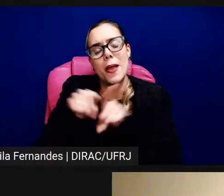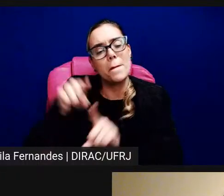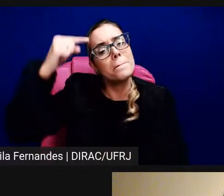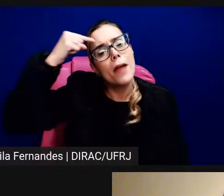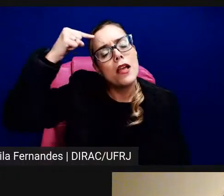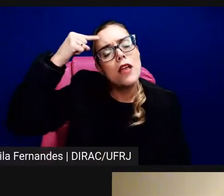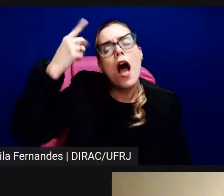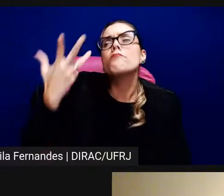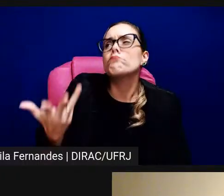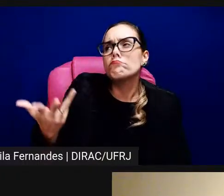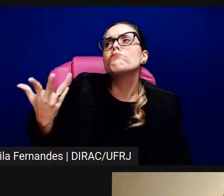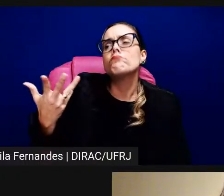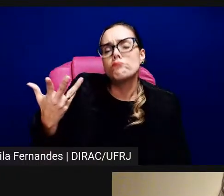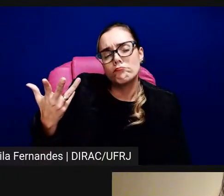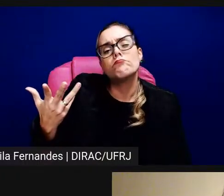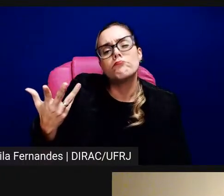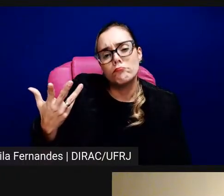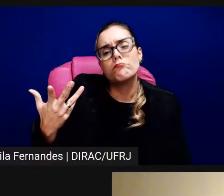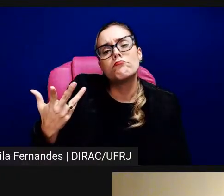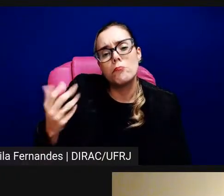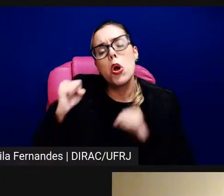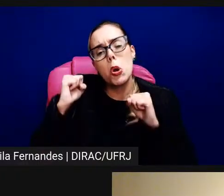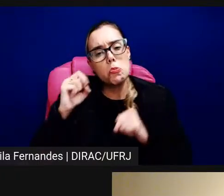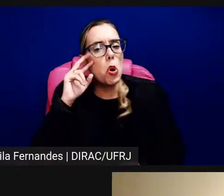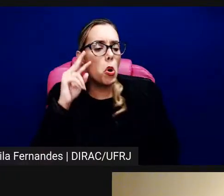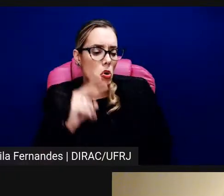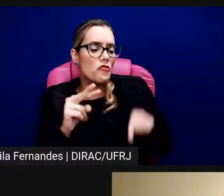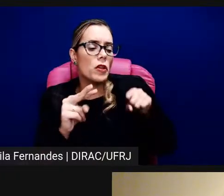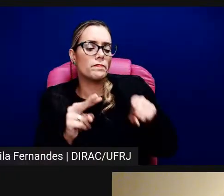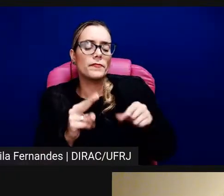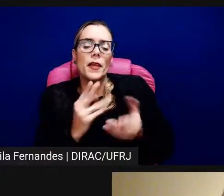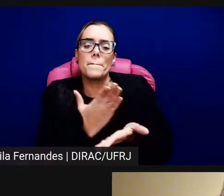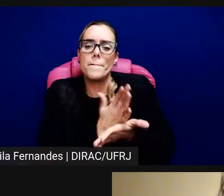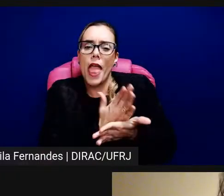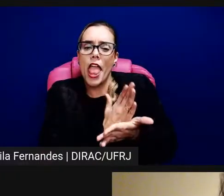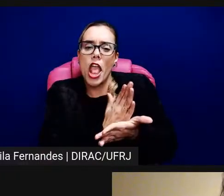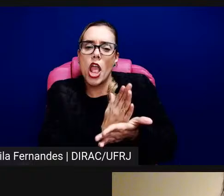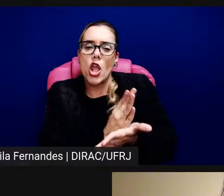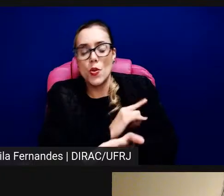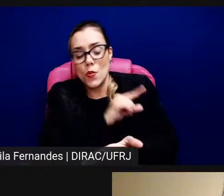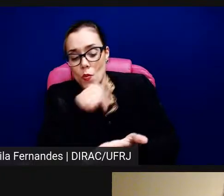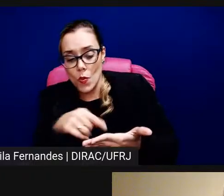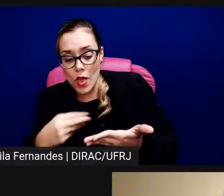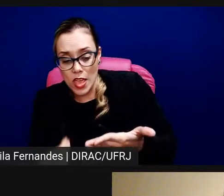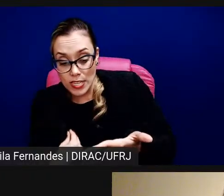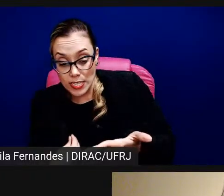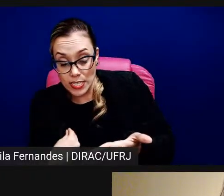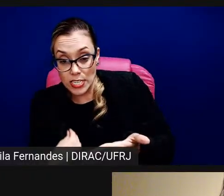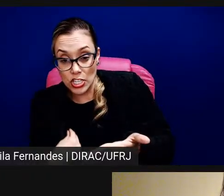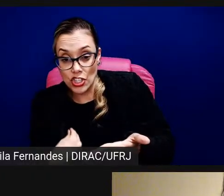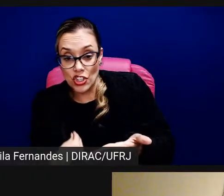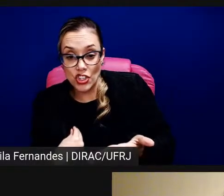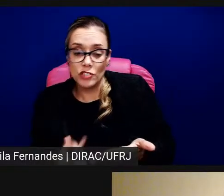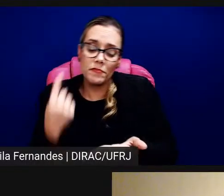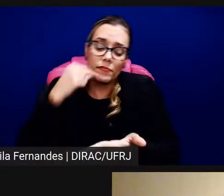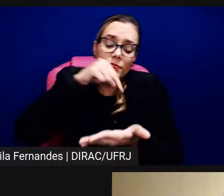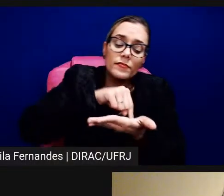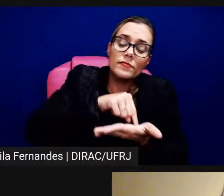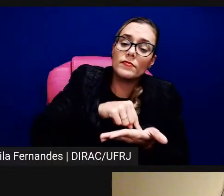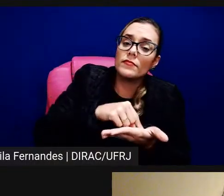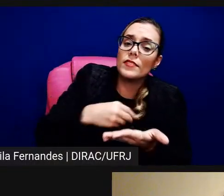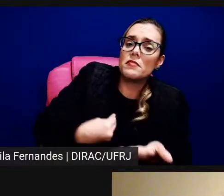qual é essa fronteira entre uma coisa que existe e uma coisa que não existe, né, o que existe é um objeto, é,